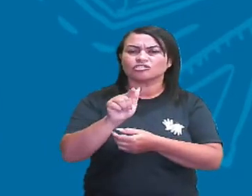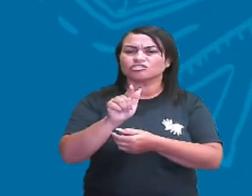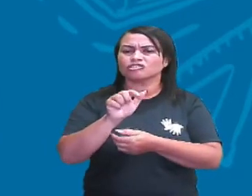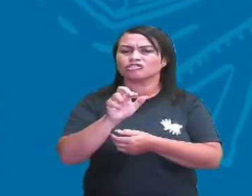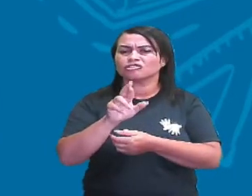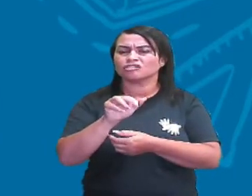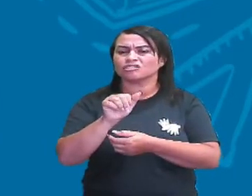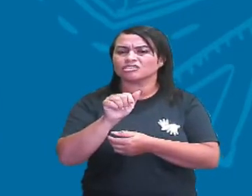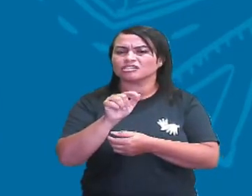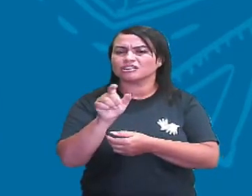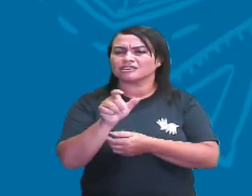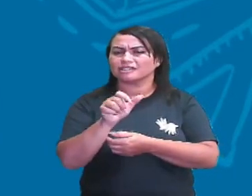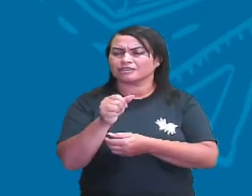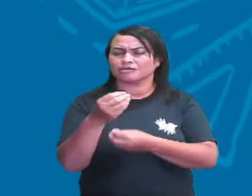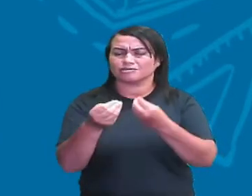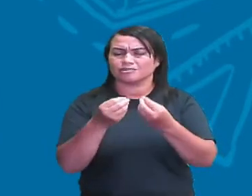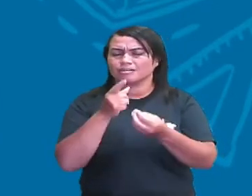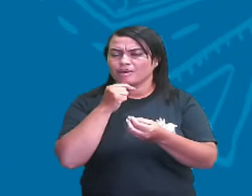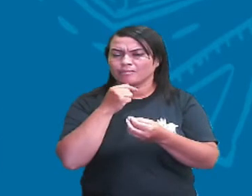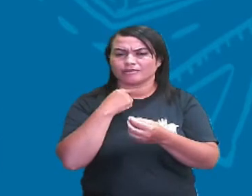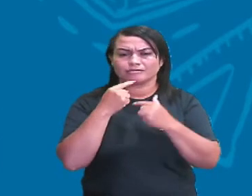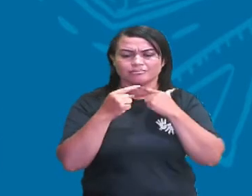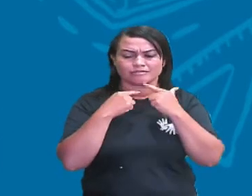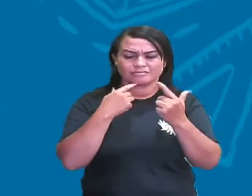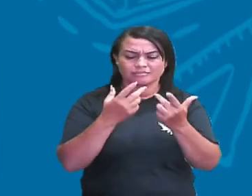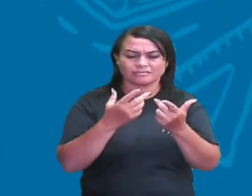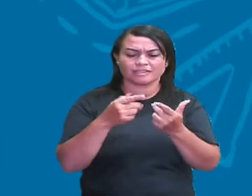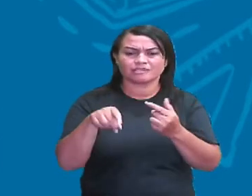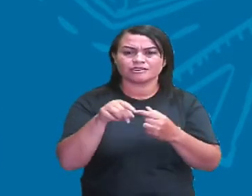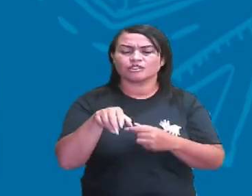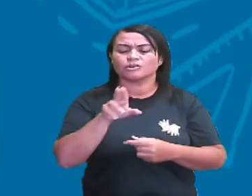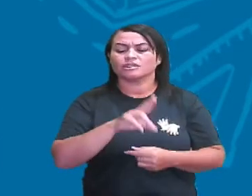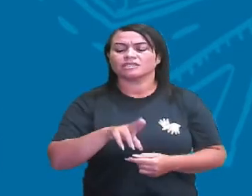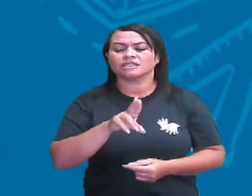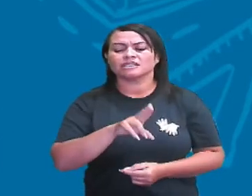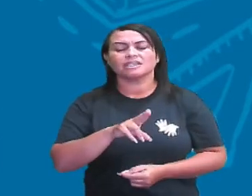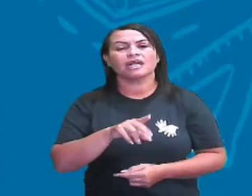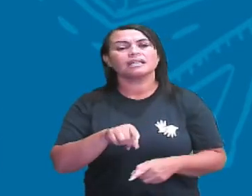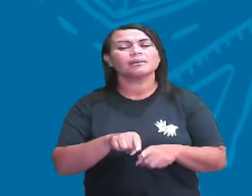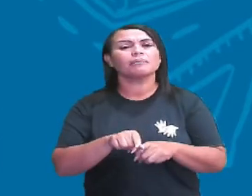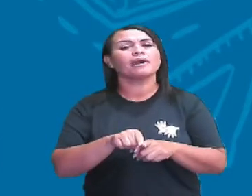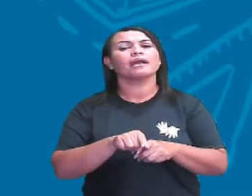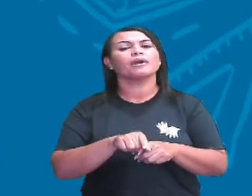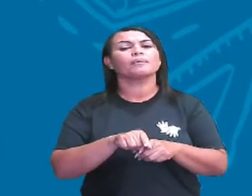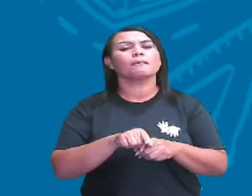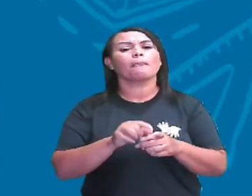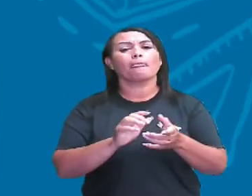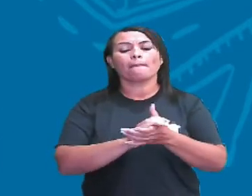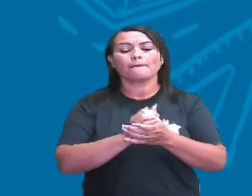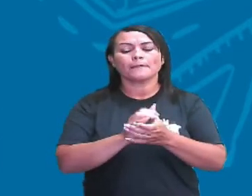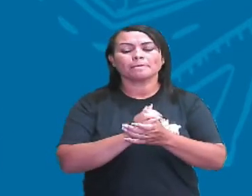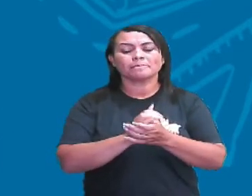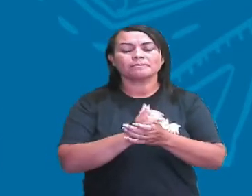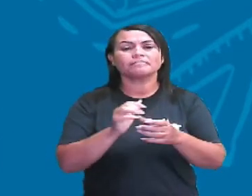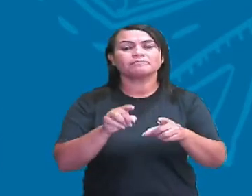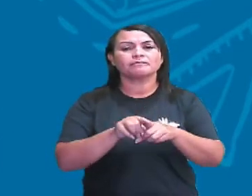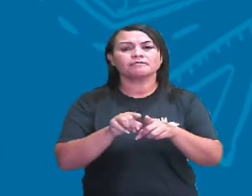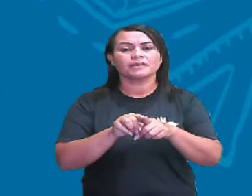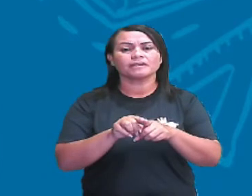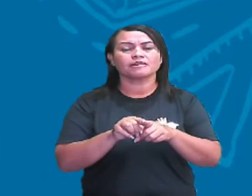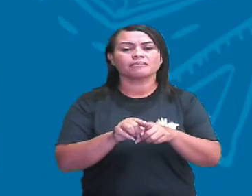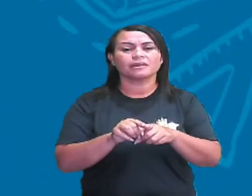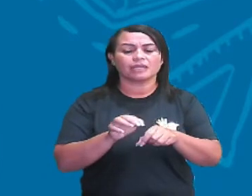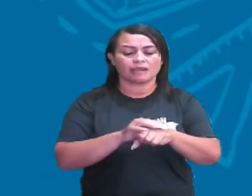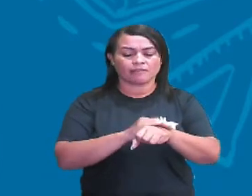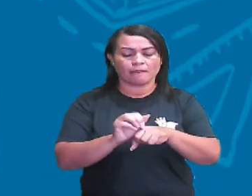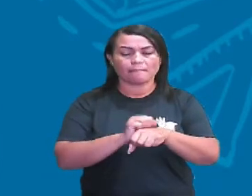consegue. Aí que vem aquele princípio que falamos antes. Quando você utilizar o sabão, lavando a mão cheia de